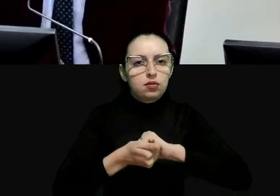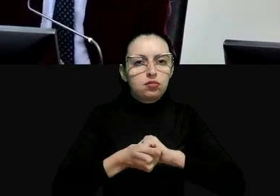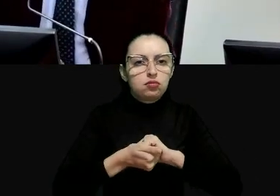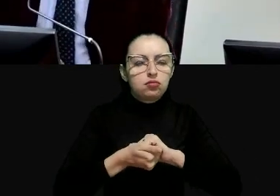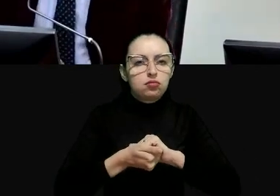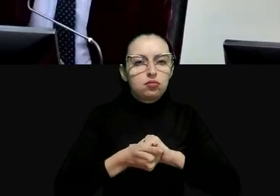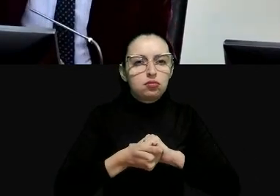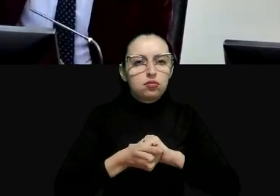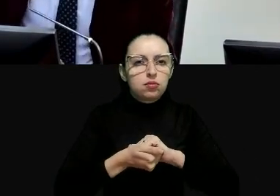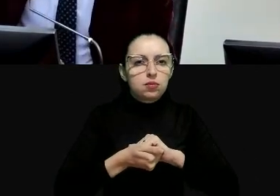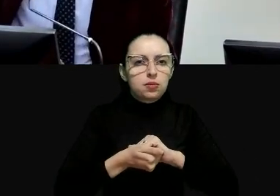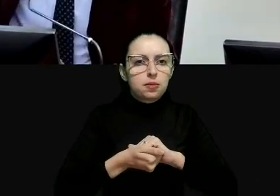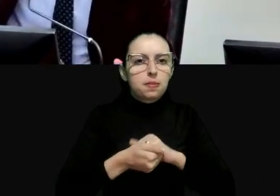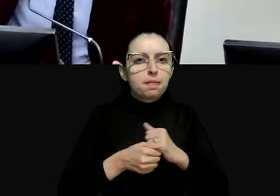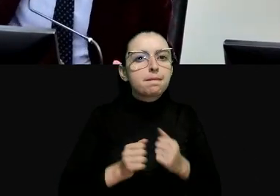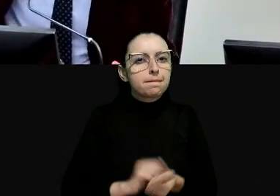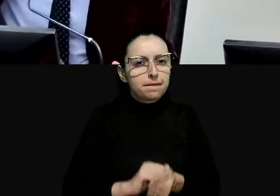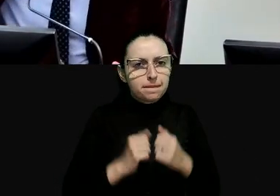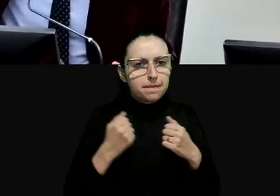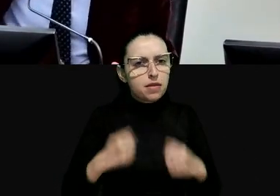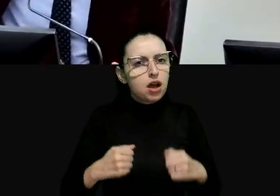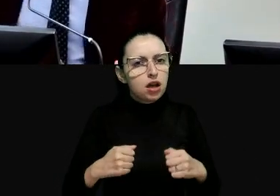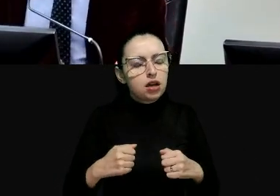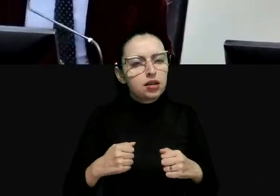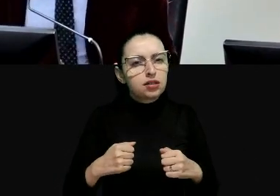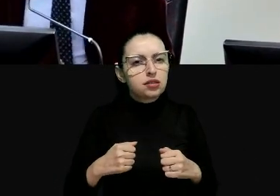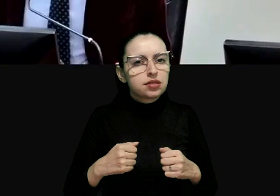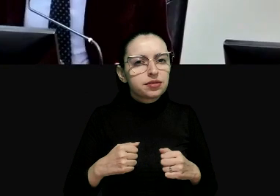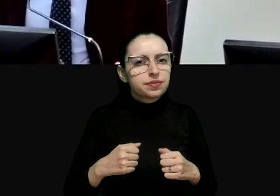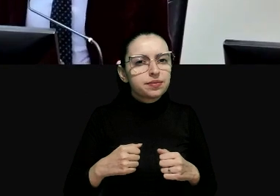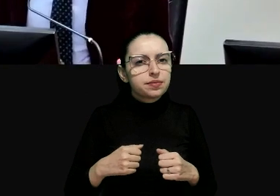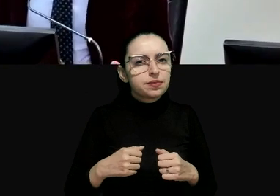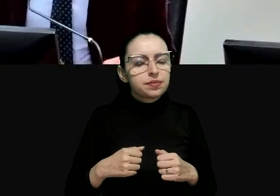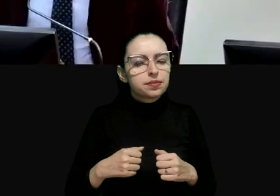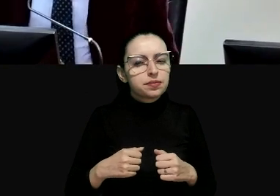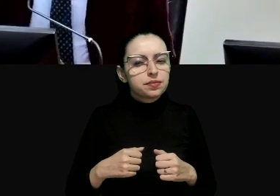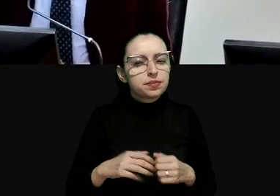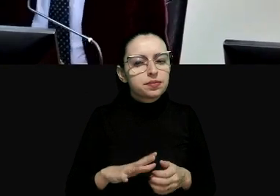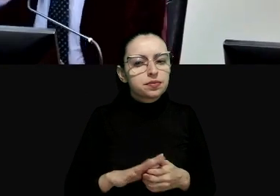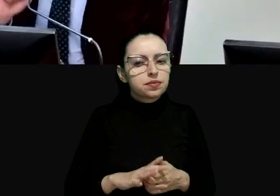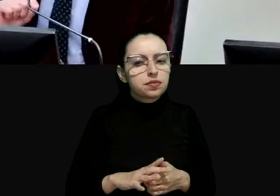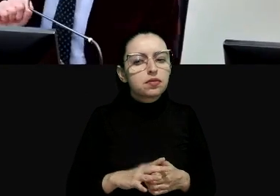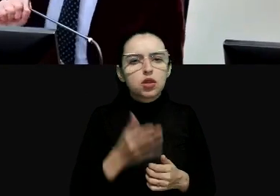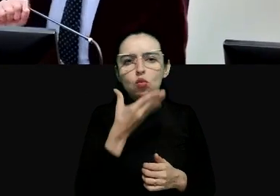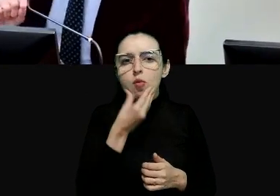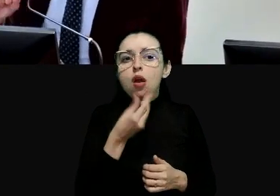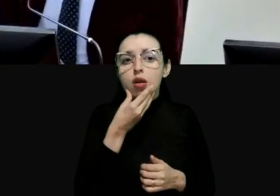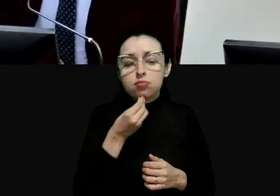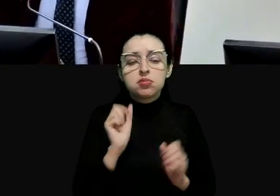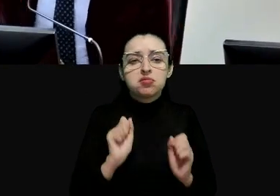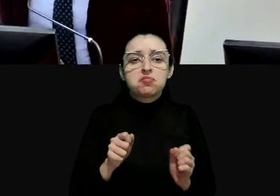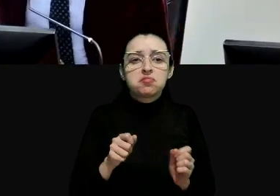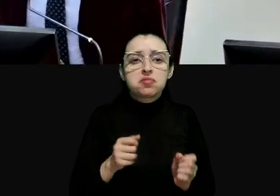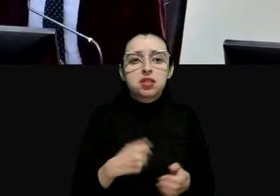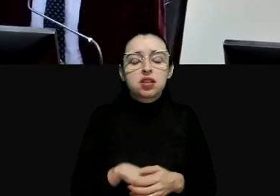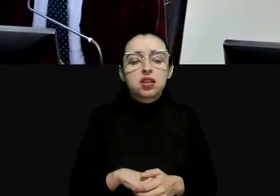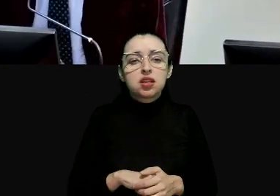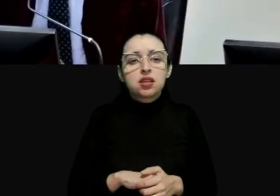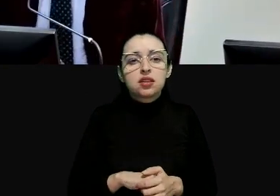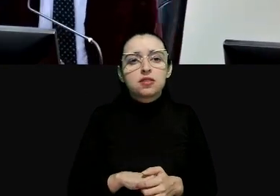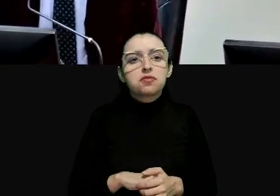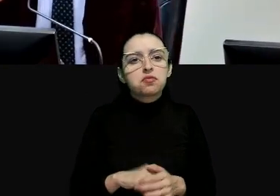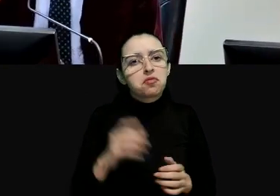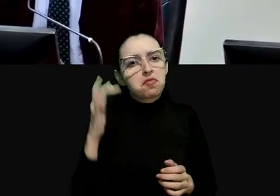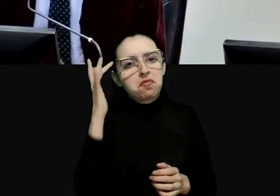como um projeto post-liberal um concepto de esquerda mas não foi assim e isso se explica